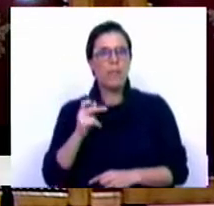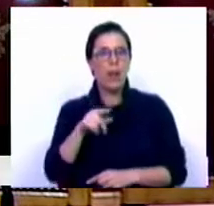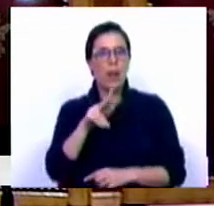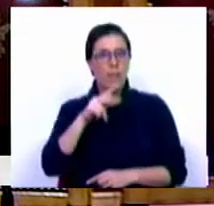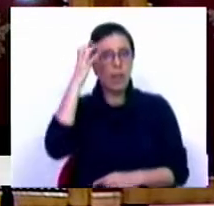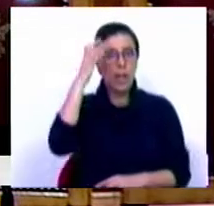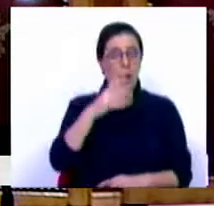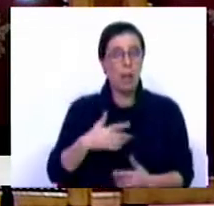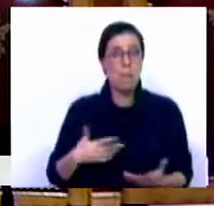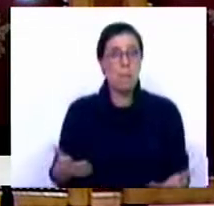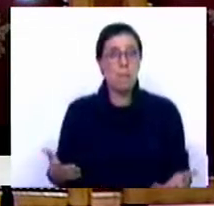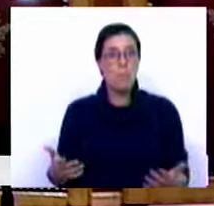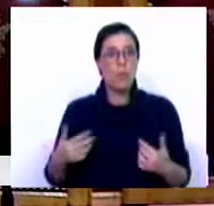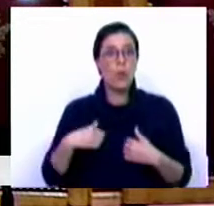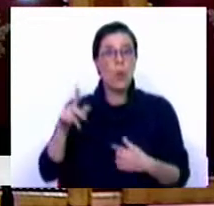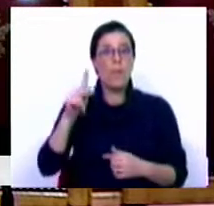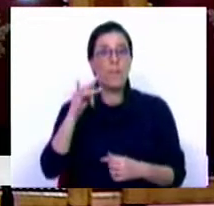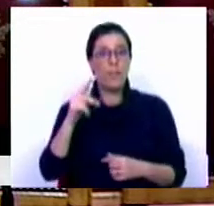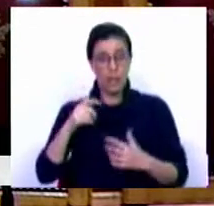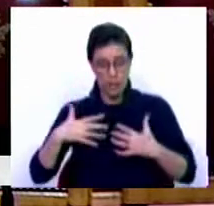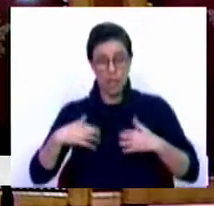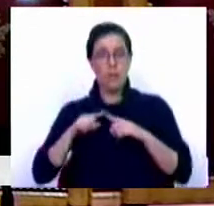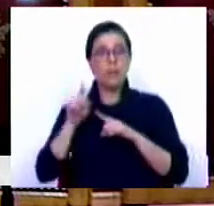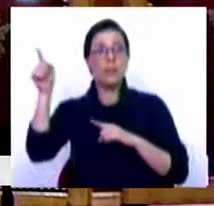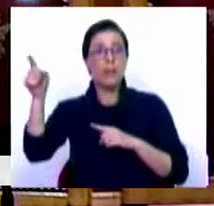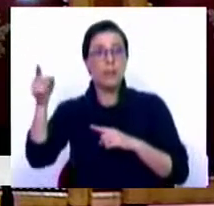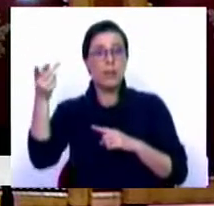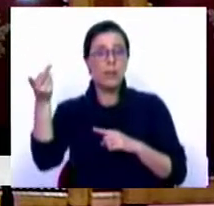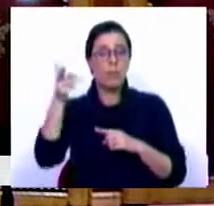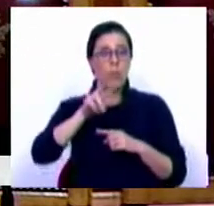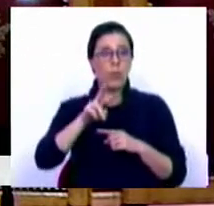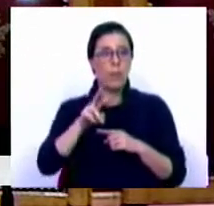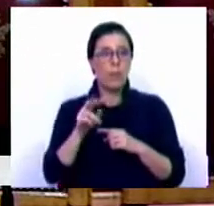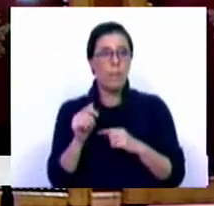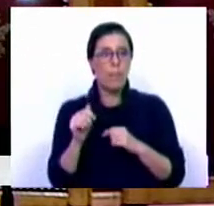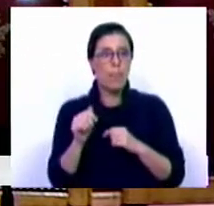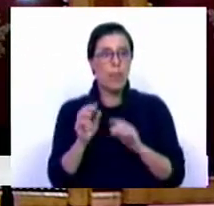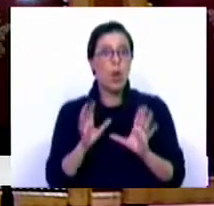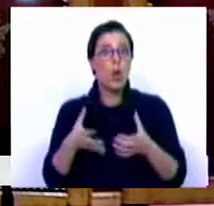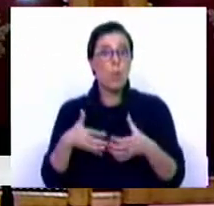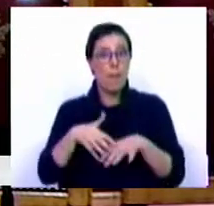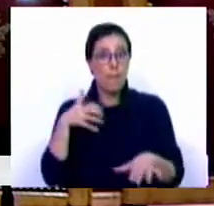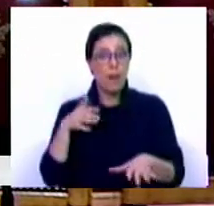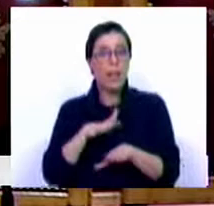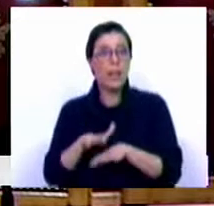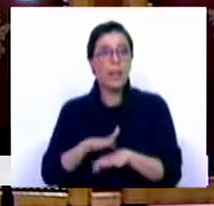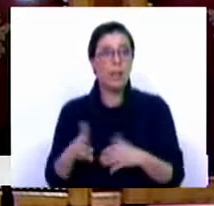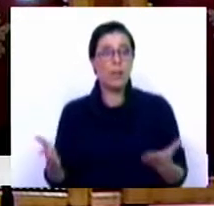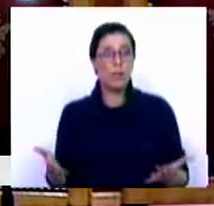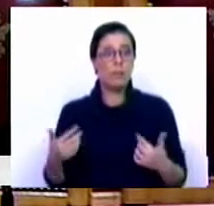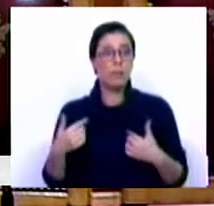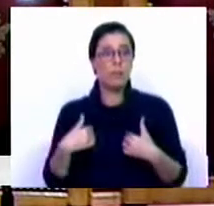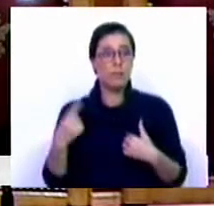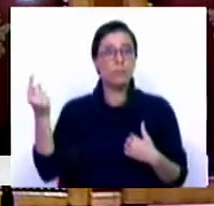Vila Real. Aliás, eu fui a Viana na sexta-feira e a mudança da Comissão Parlamentar foi de terça-feira. E